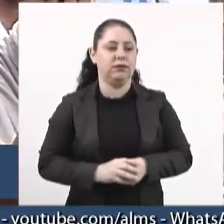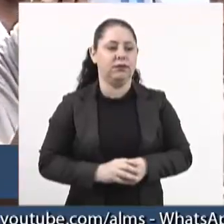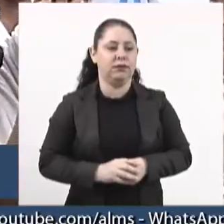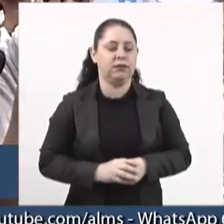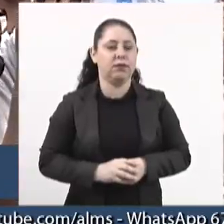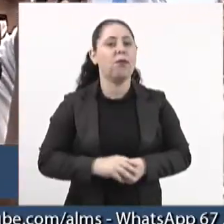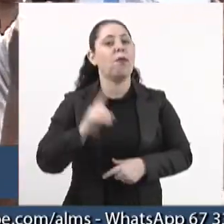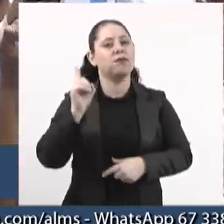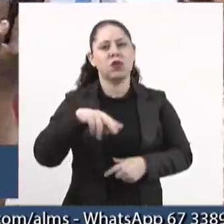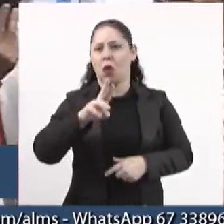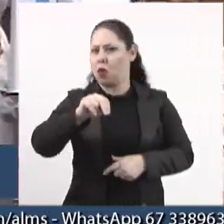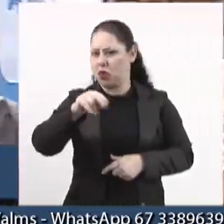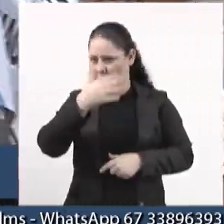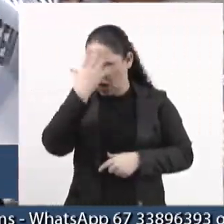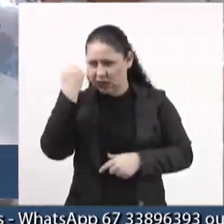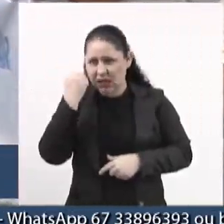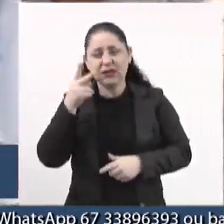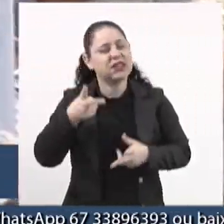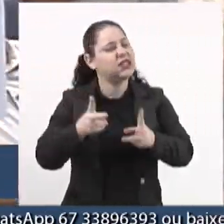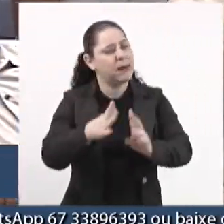Esse nunca é lembrado.